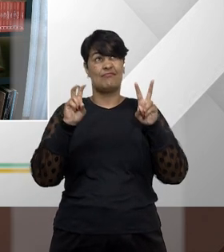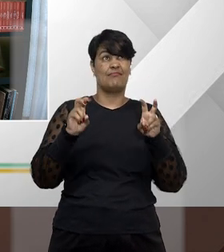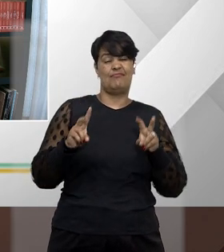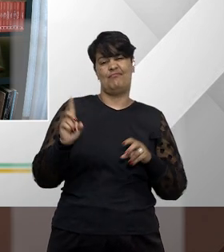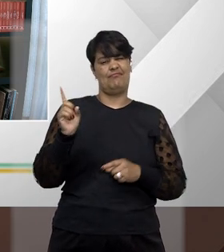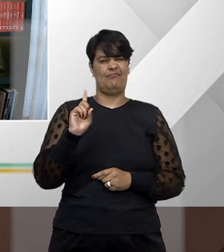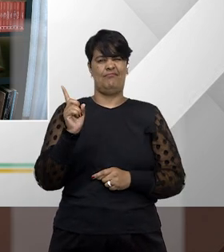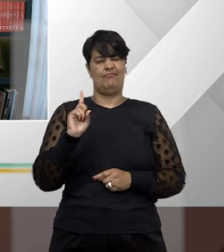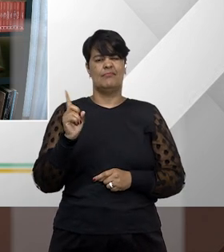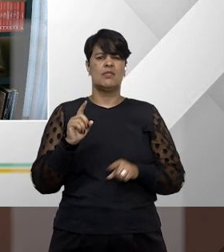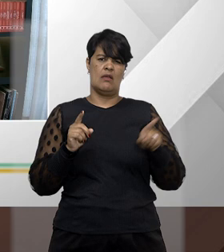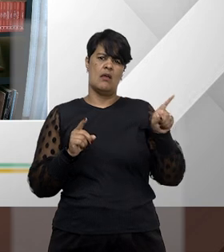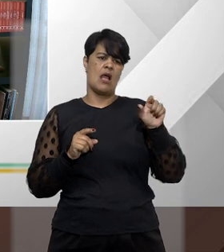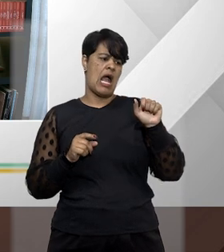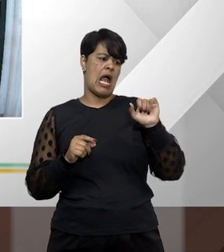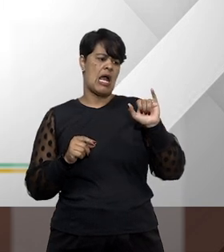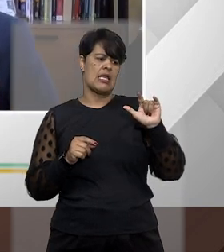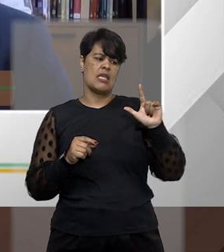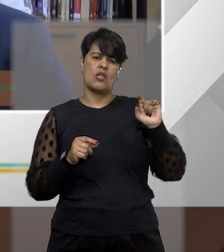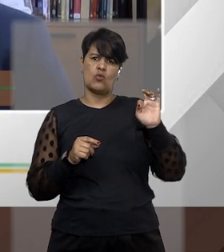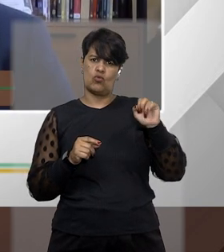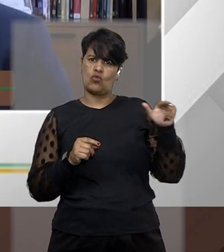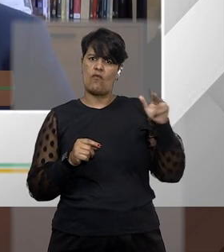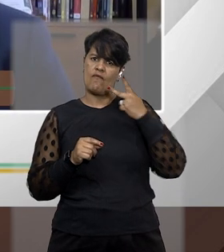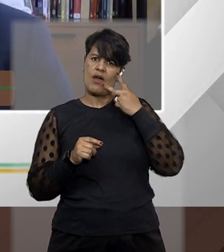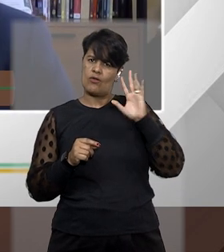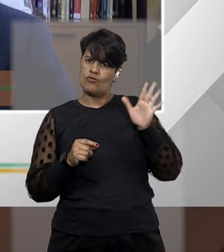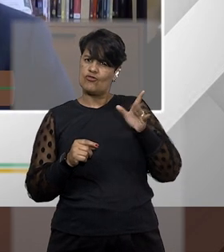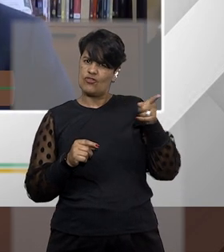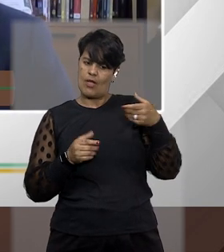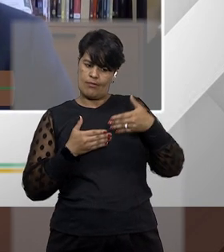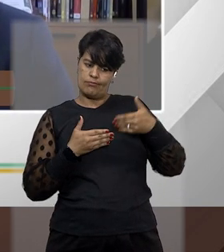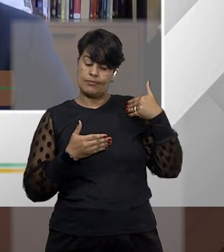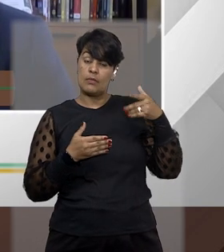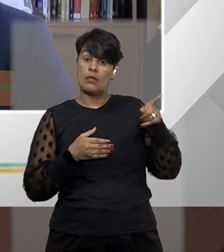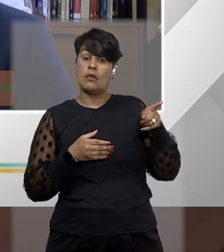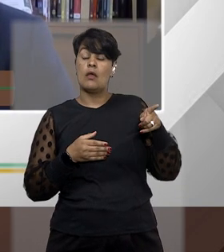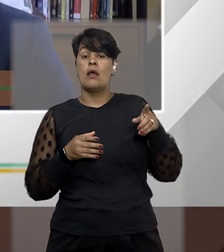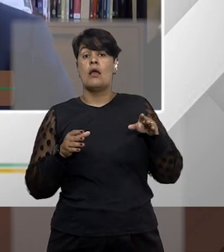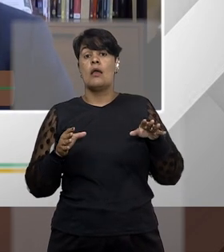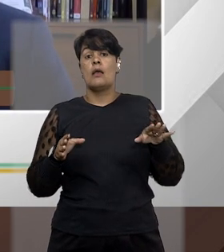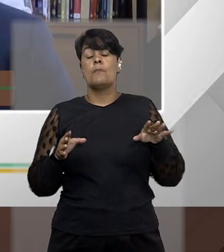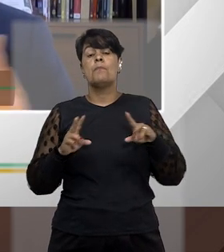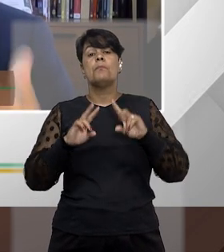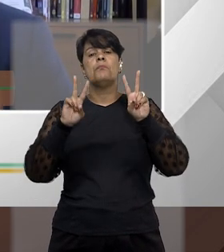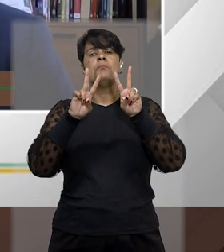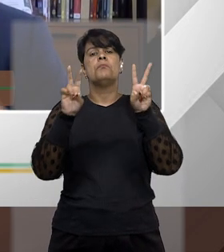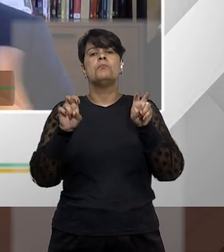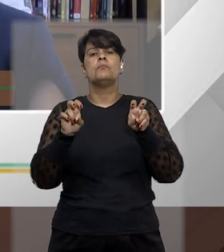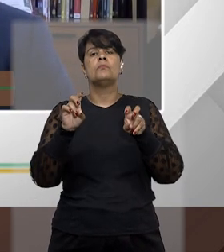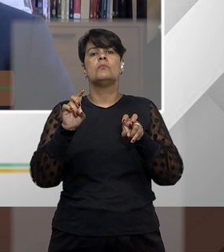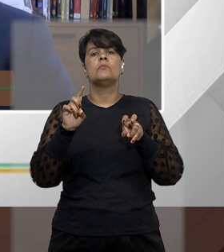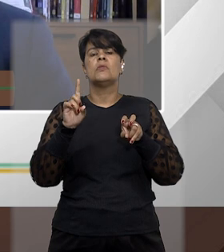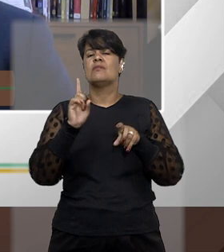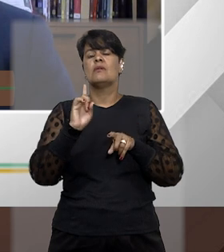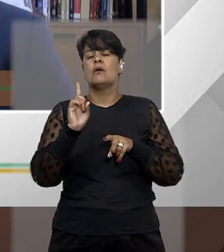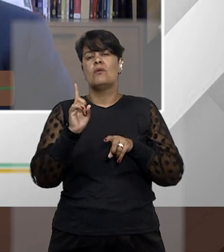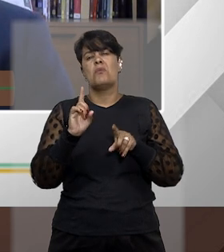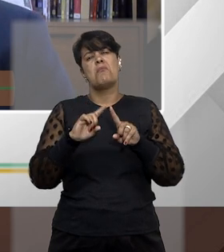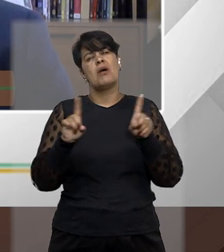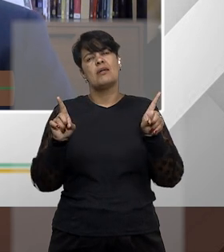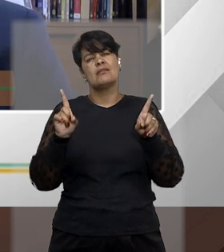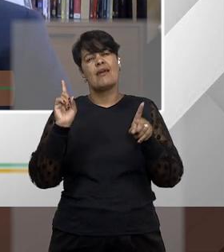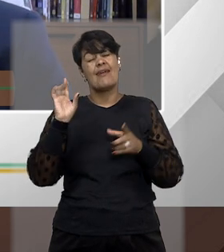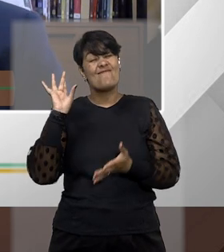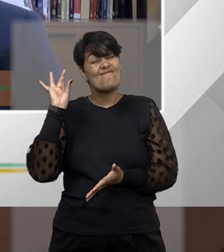doutor Ailton destacou muito bem no início da nossa conversa aqui não é bem em relação à matéria ou direito em si mas é mais a